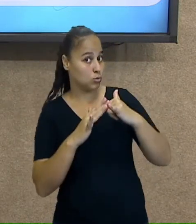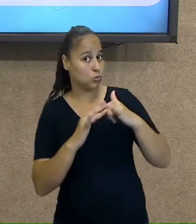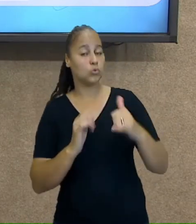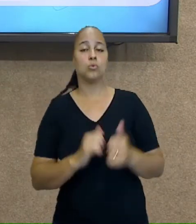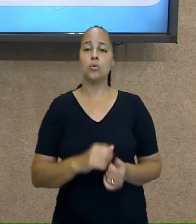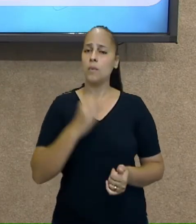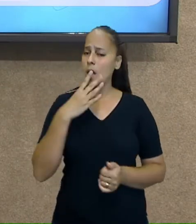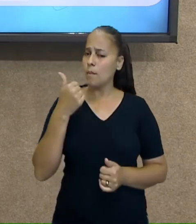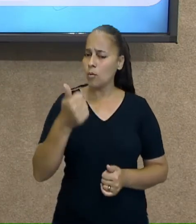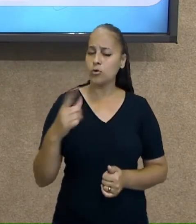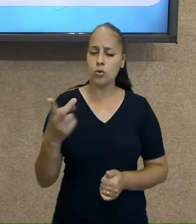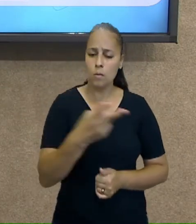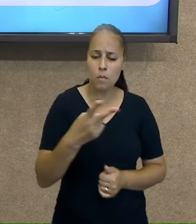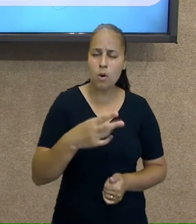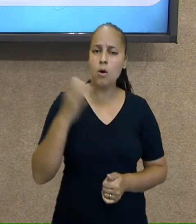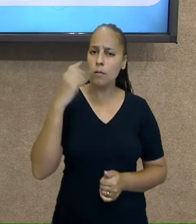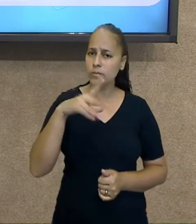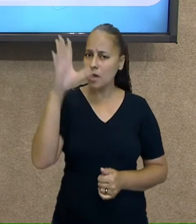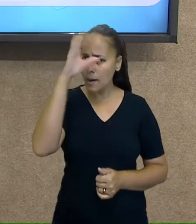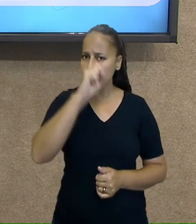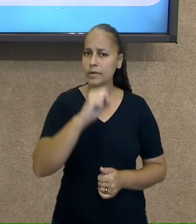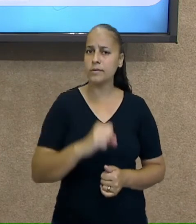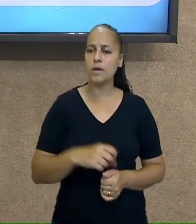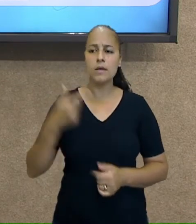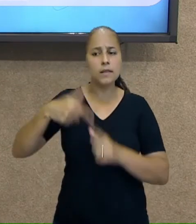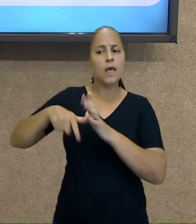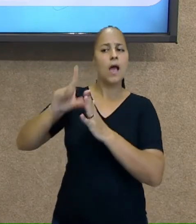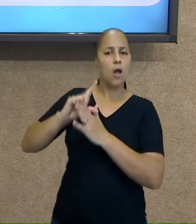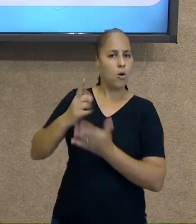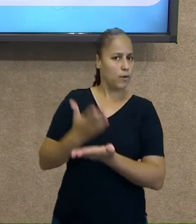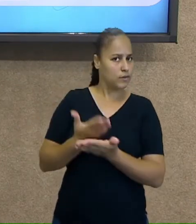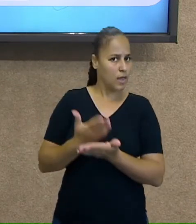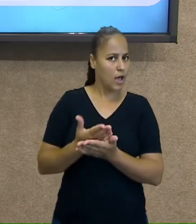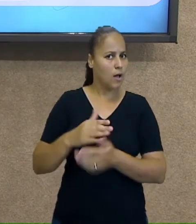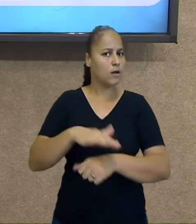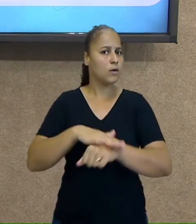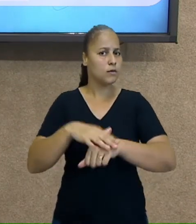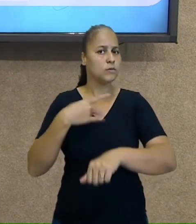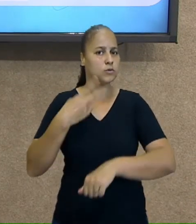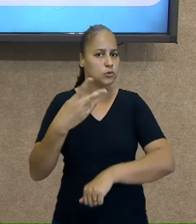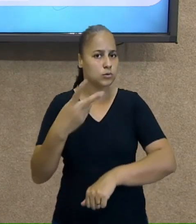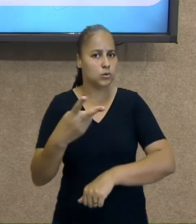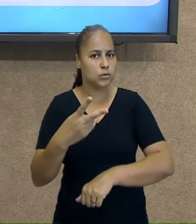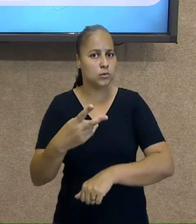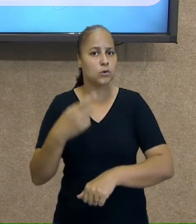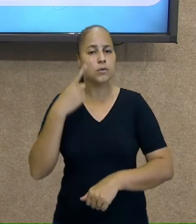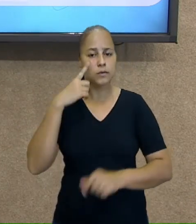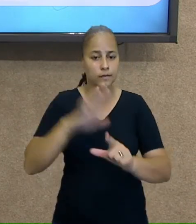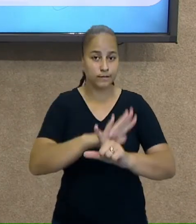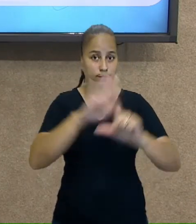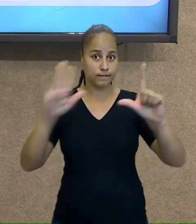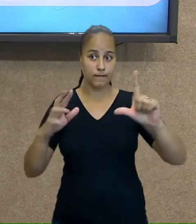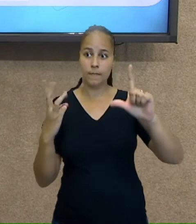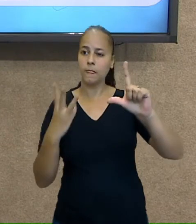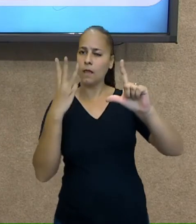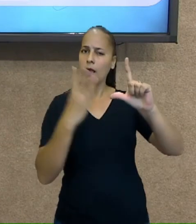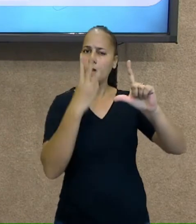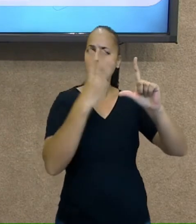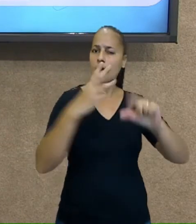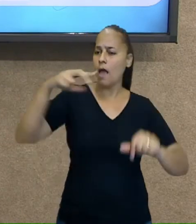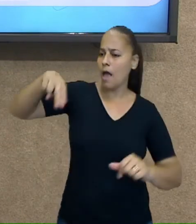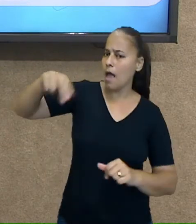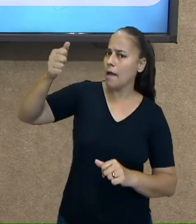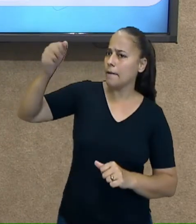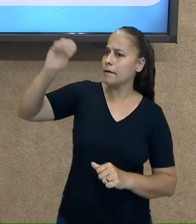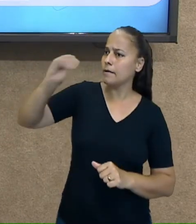conceituados mesmo. Na última aula, eu conversei com vocês a respeito de sites da NASA que mostram